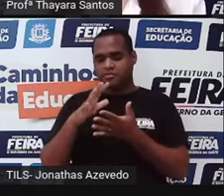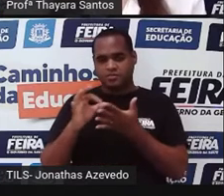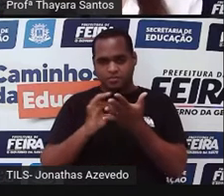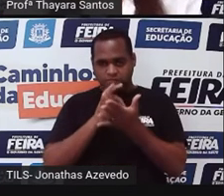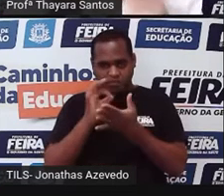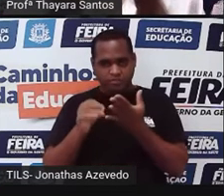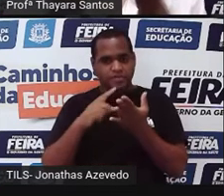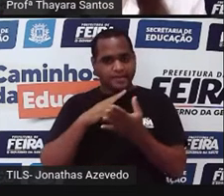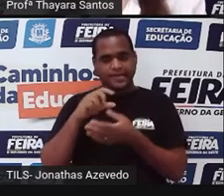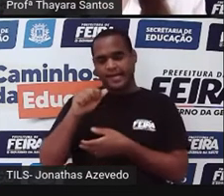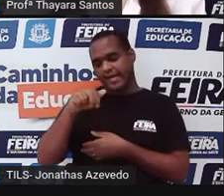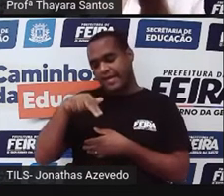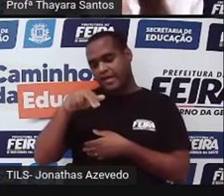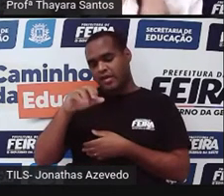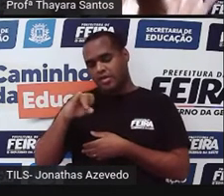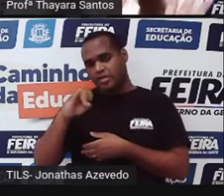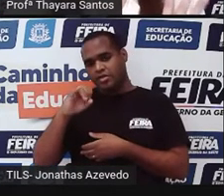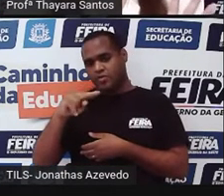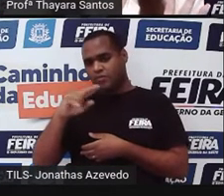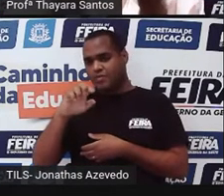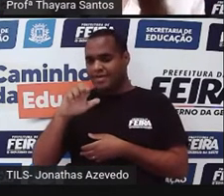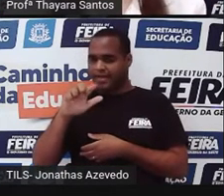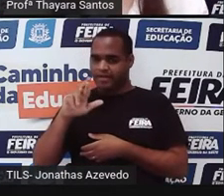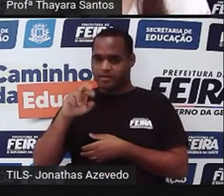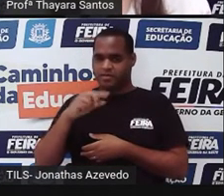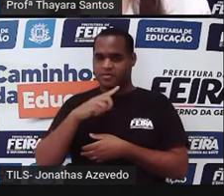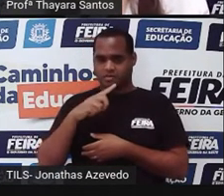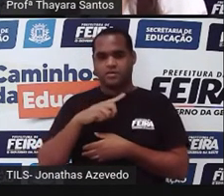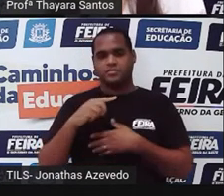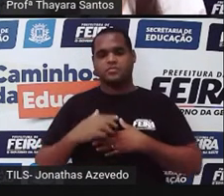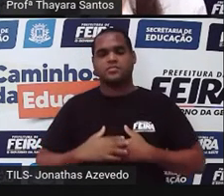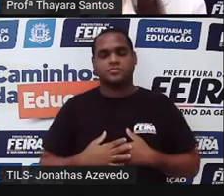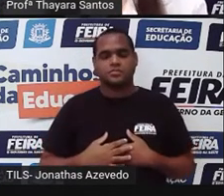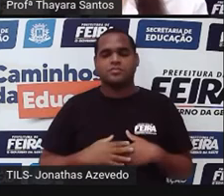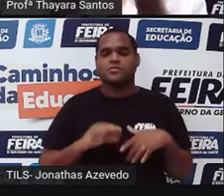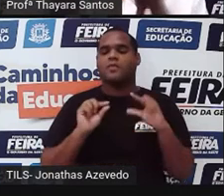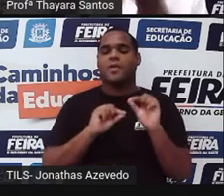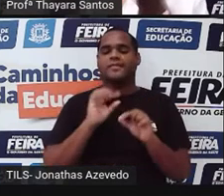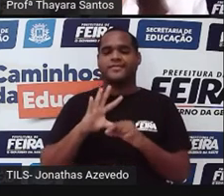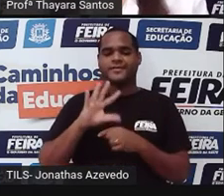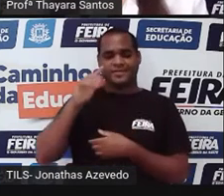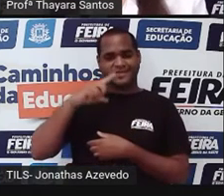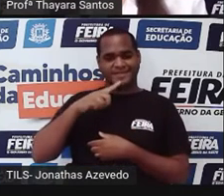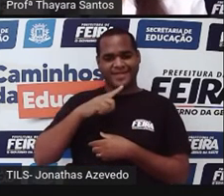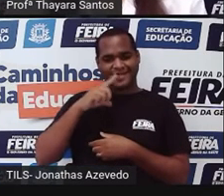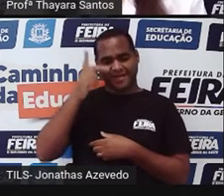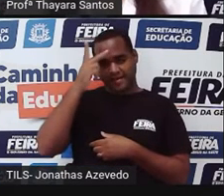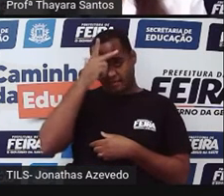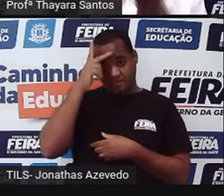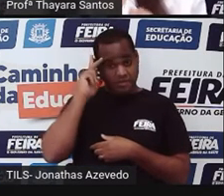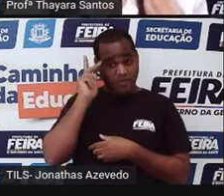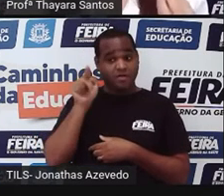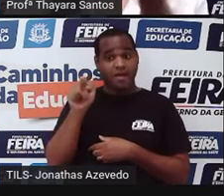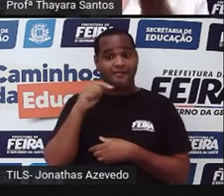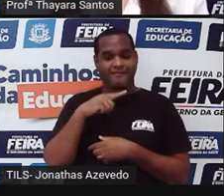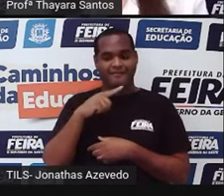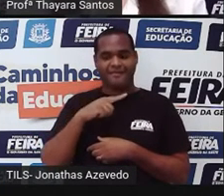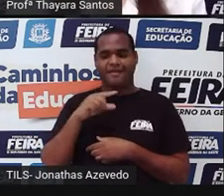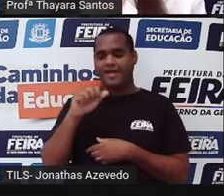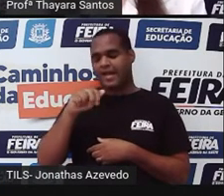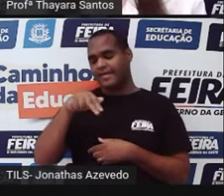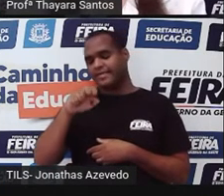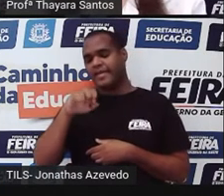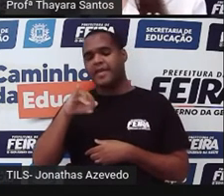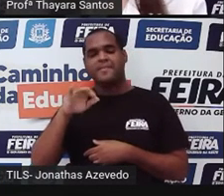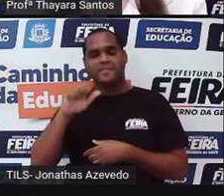anucleadas, são as únicas células do nosso corpo que não têm núcleo. E o que é que acontece com as pessoas que têm anemia falciforme?